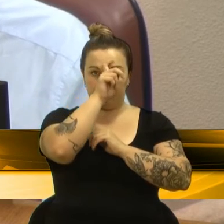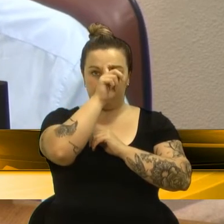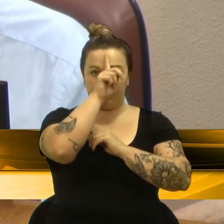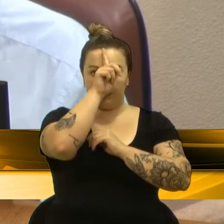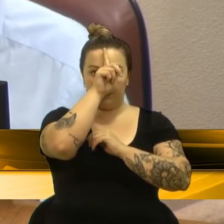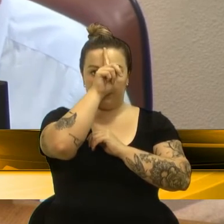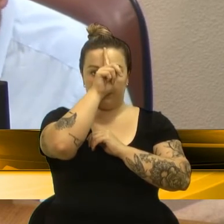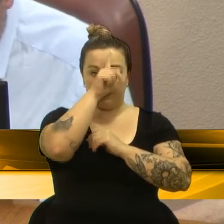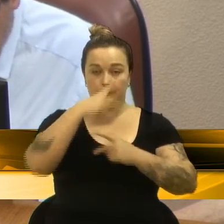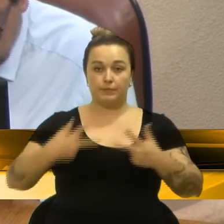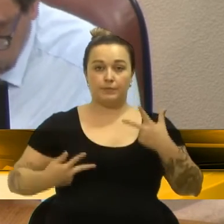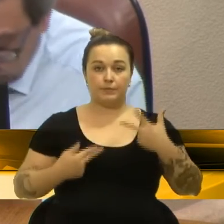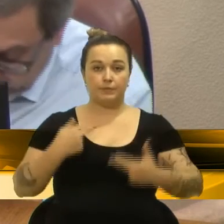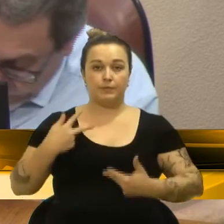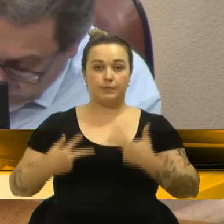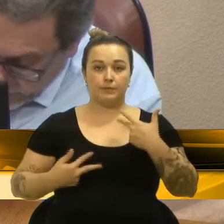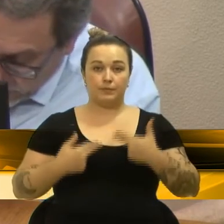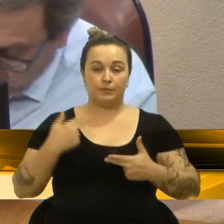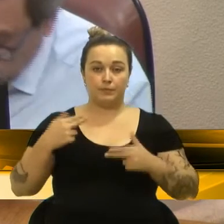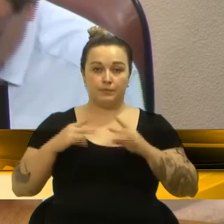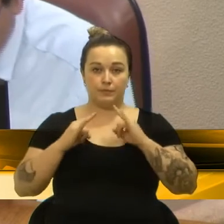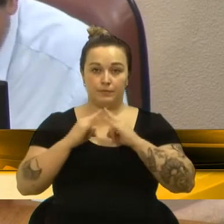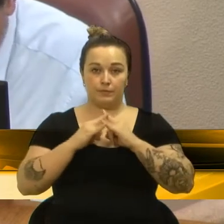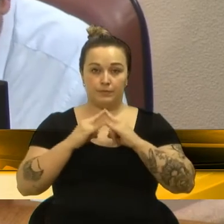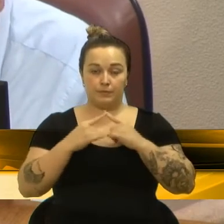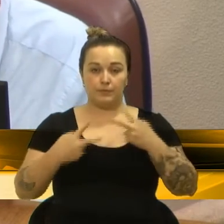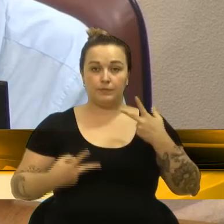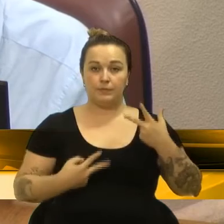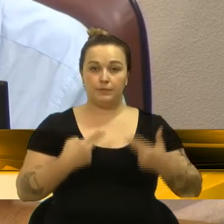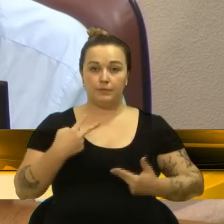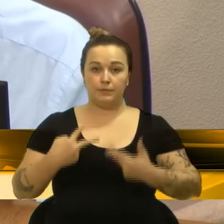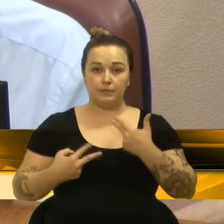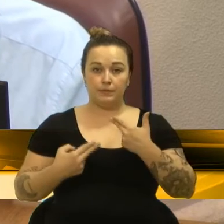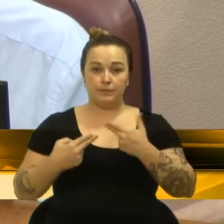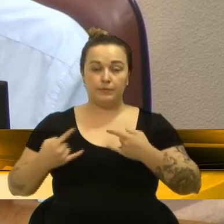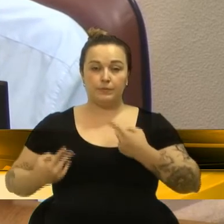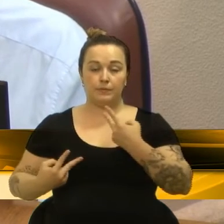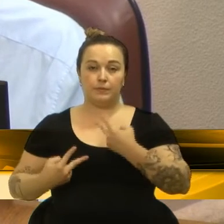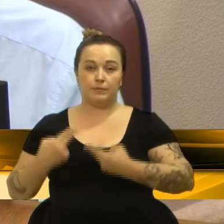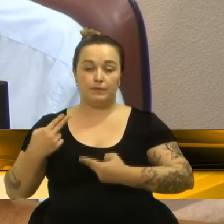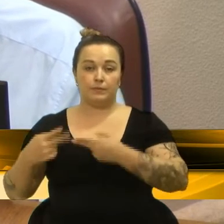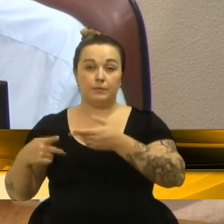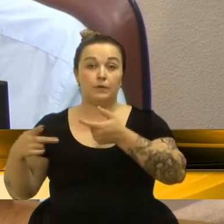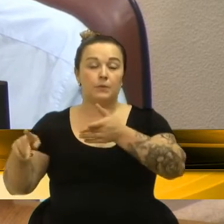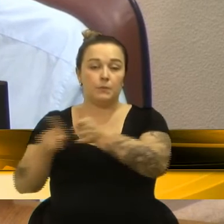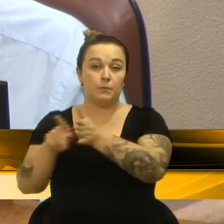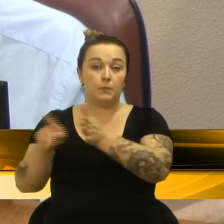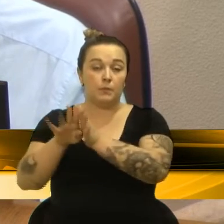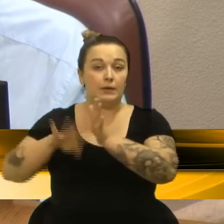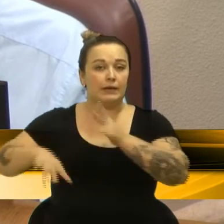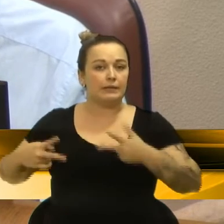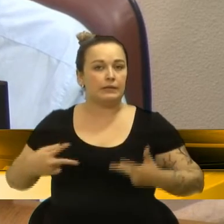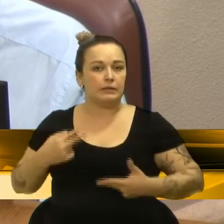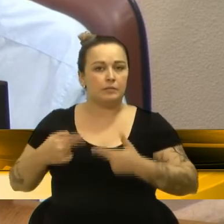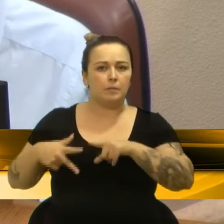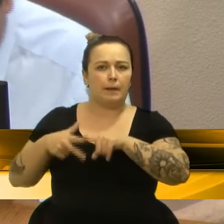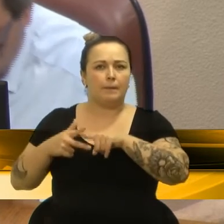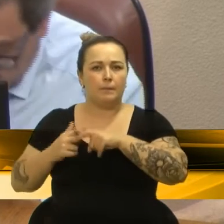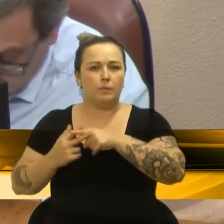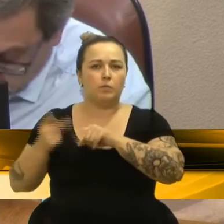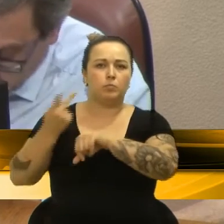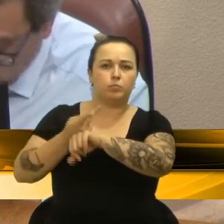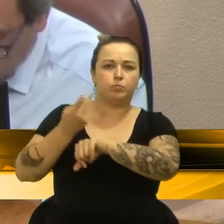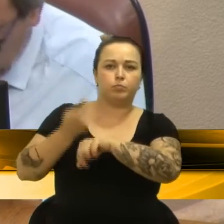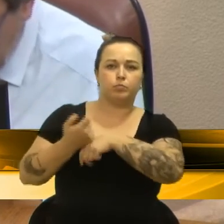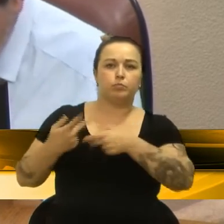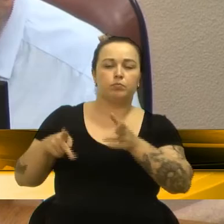Cirurgia Laje Dense Limitada. Cirúrgica Santa Cruz, Comércio de Produtos Limitada. Hospidez, Comércio de Produtos